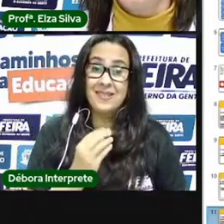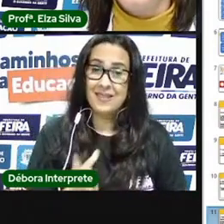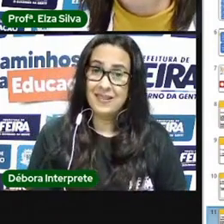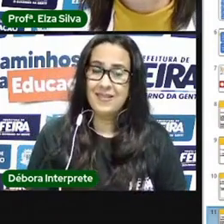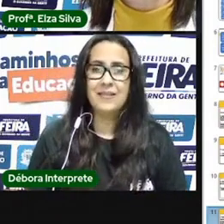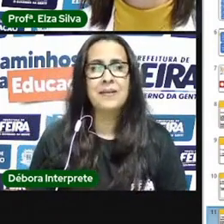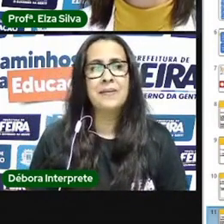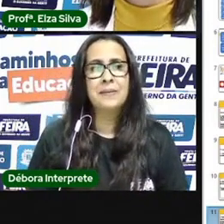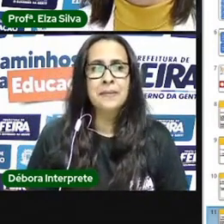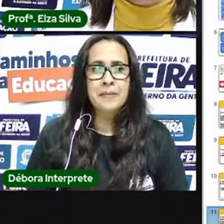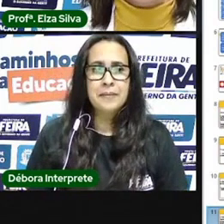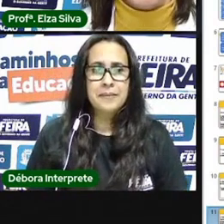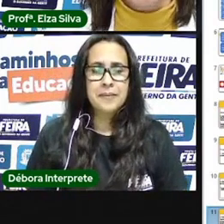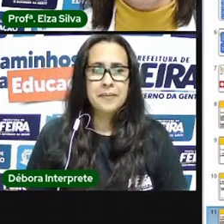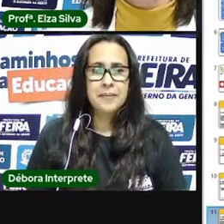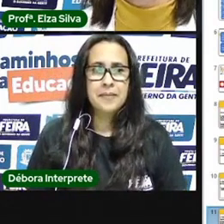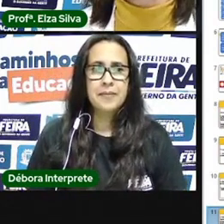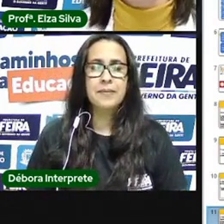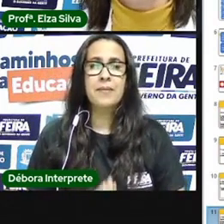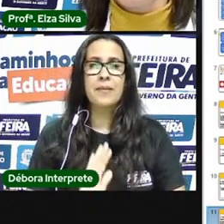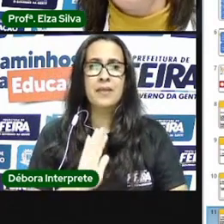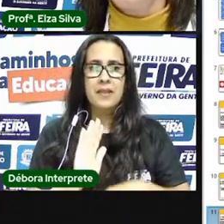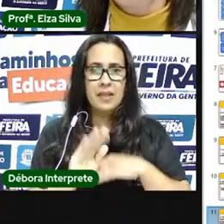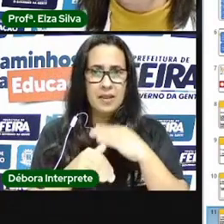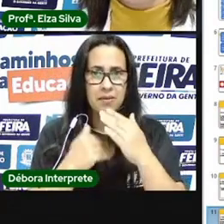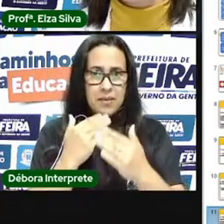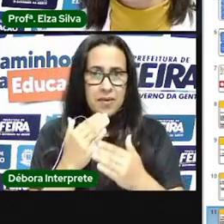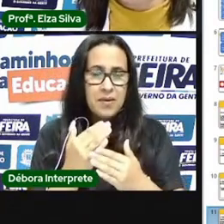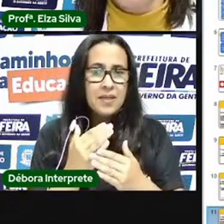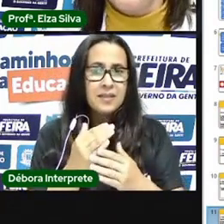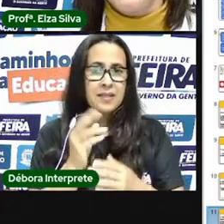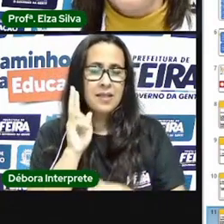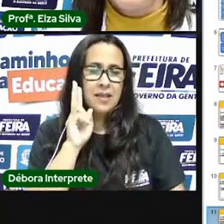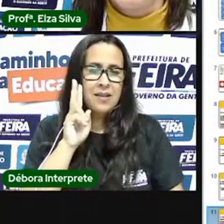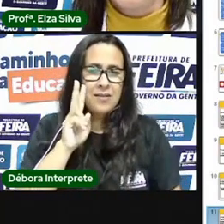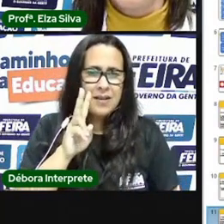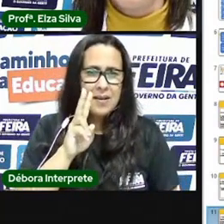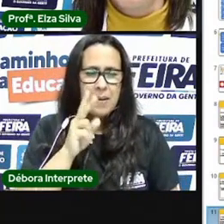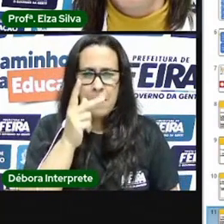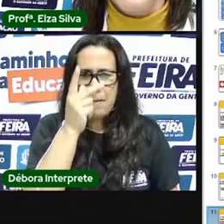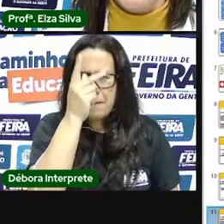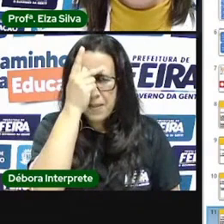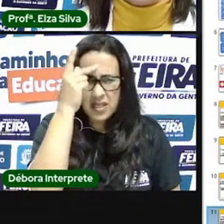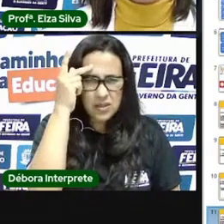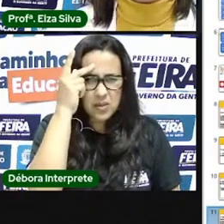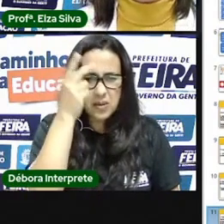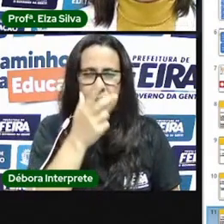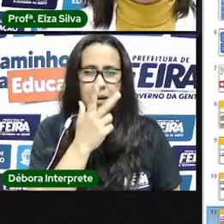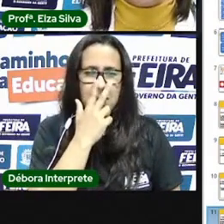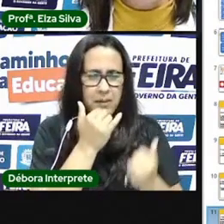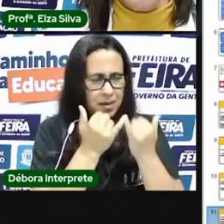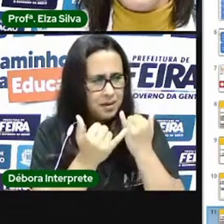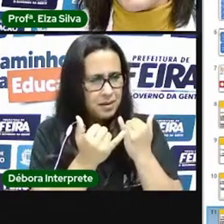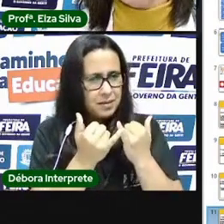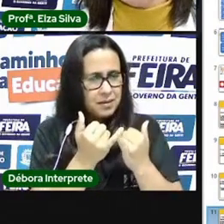figura que representa o ser humano pensativo e o que